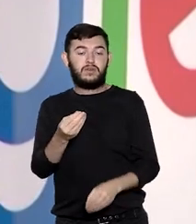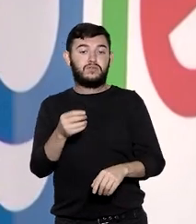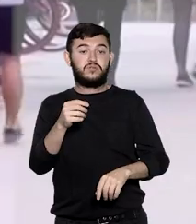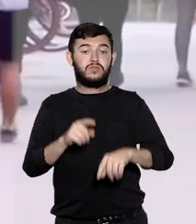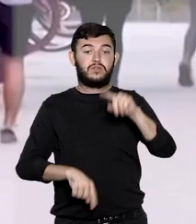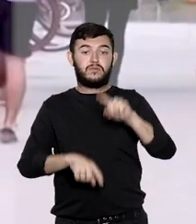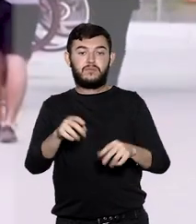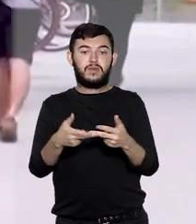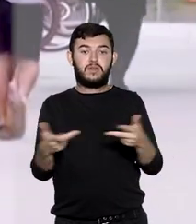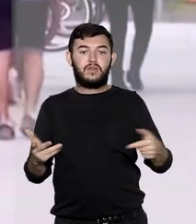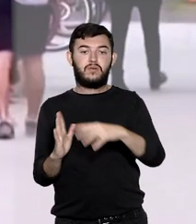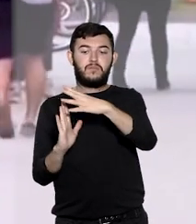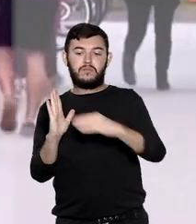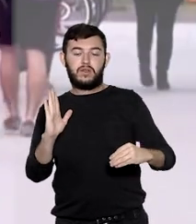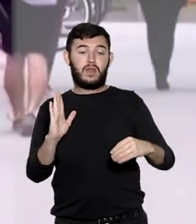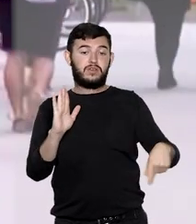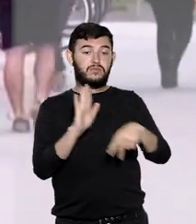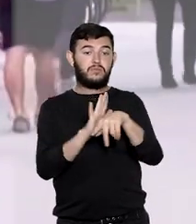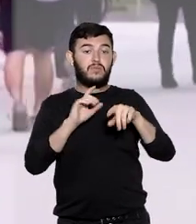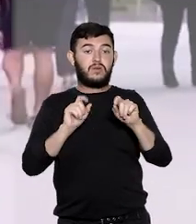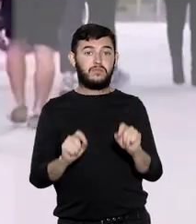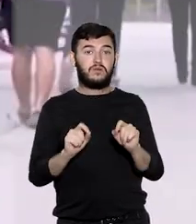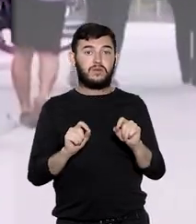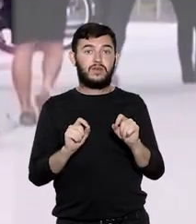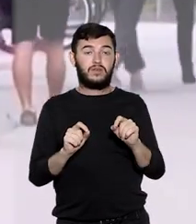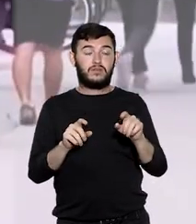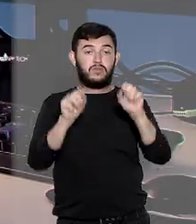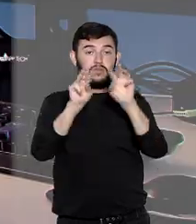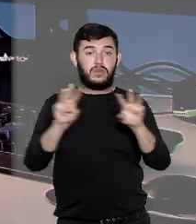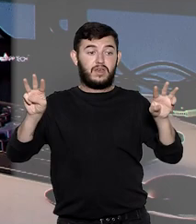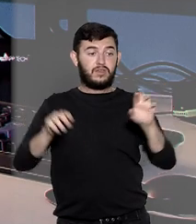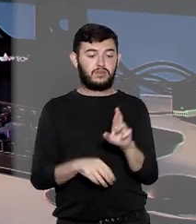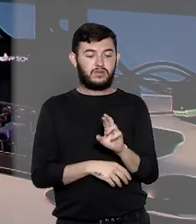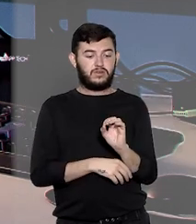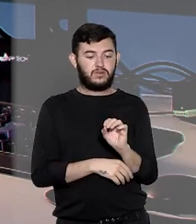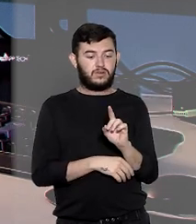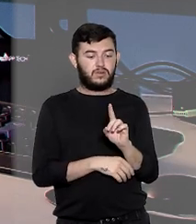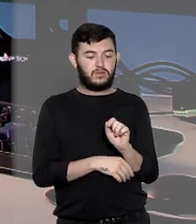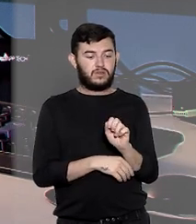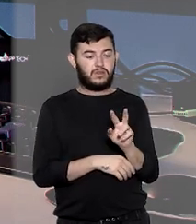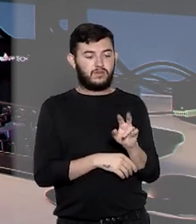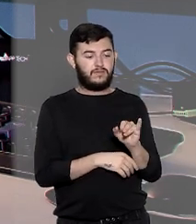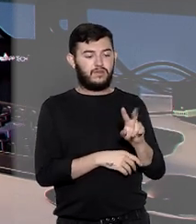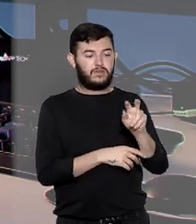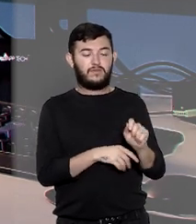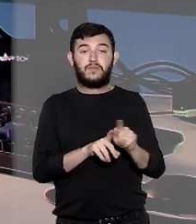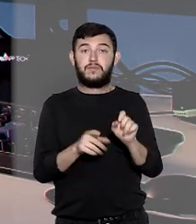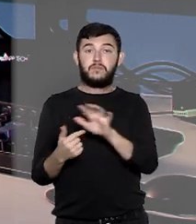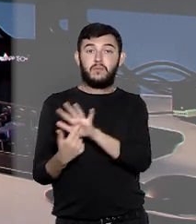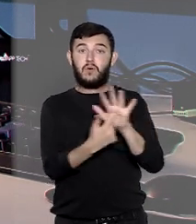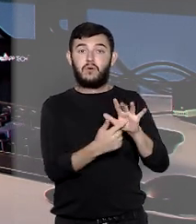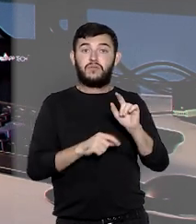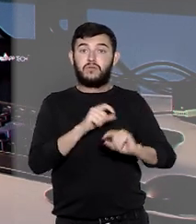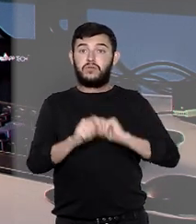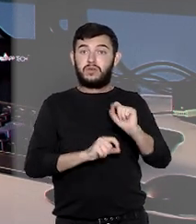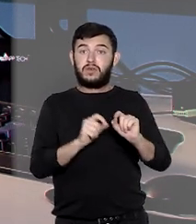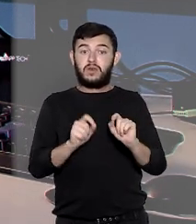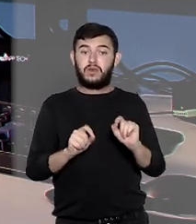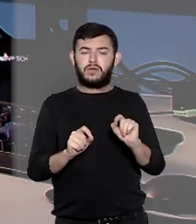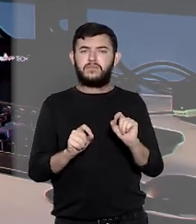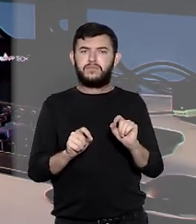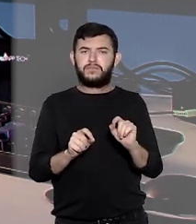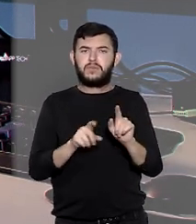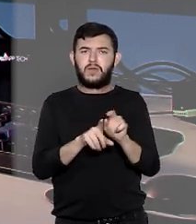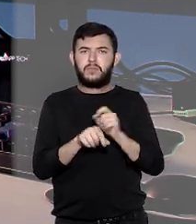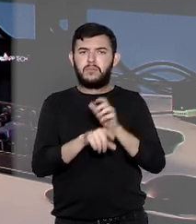do site de buscas e propaganda, denominado Roda Viva. Um modelo em discussão apresenta os resultados da busca em um disco